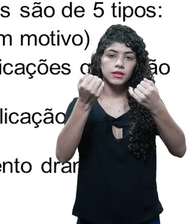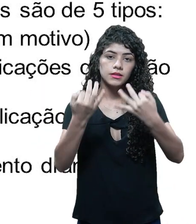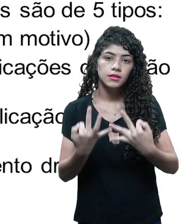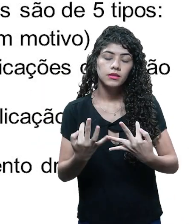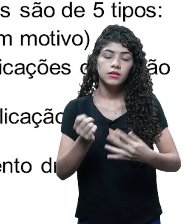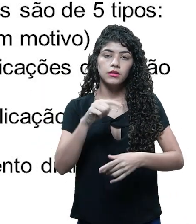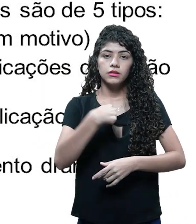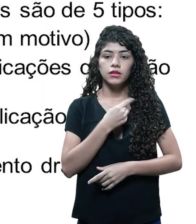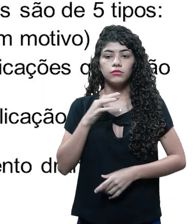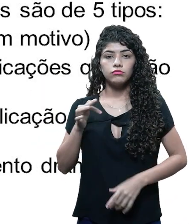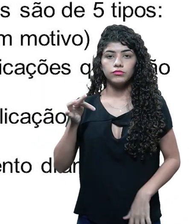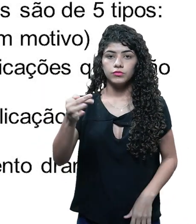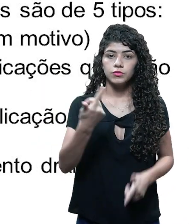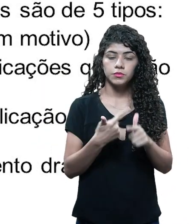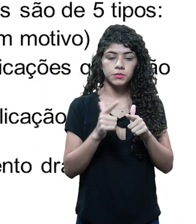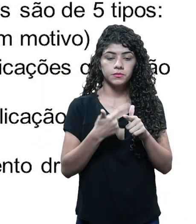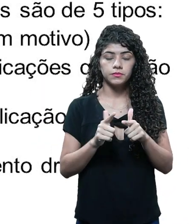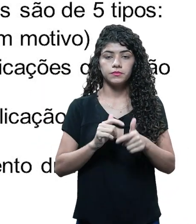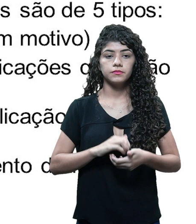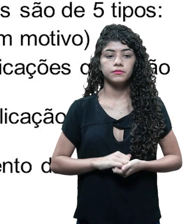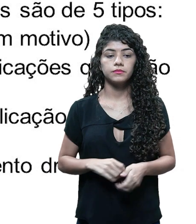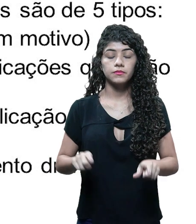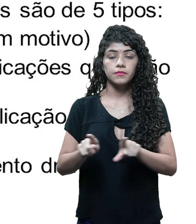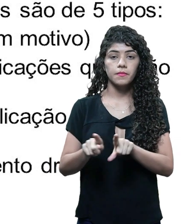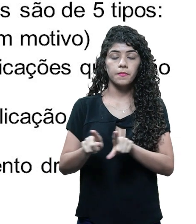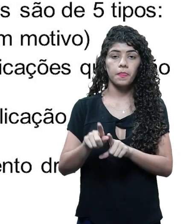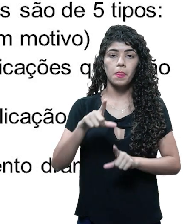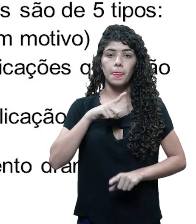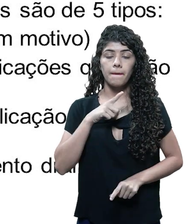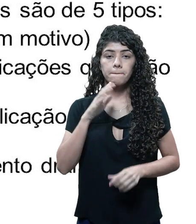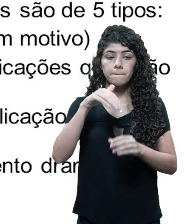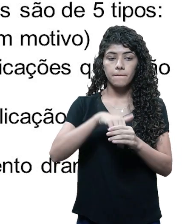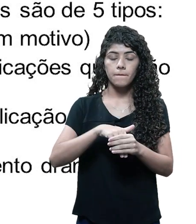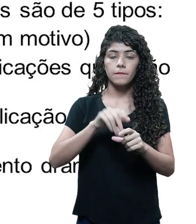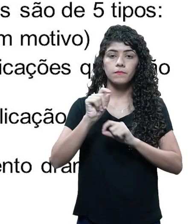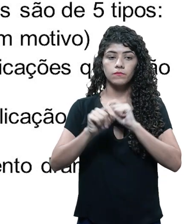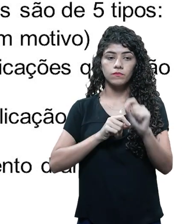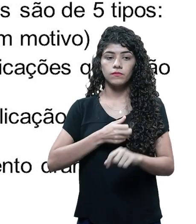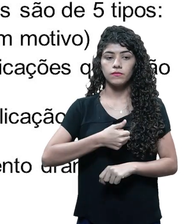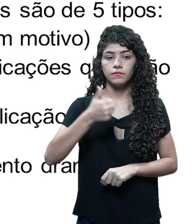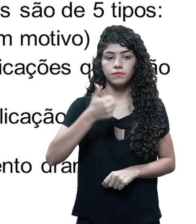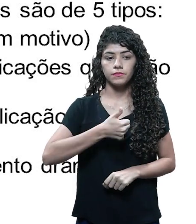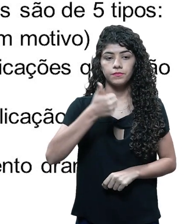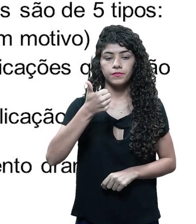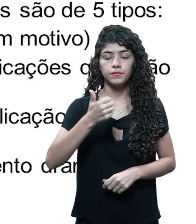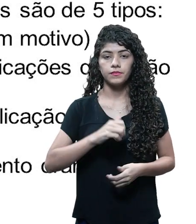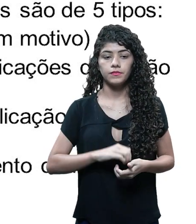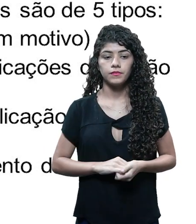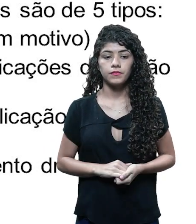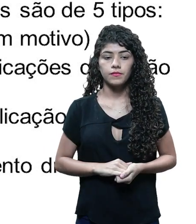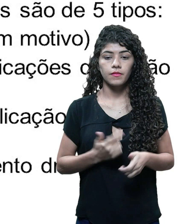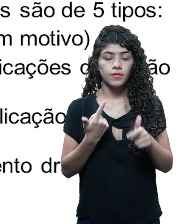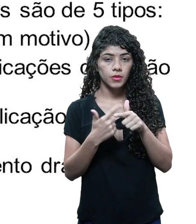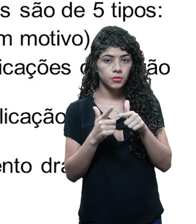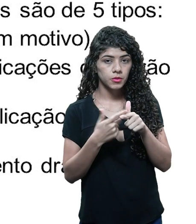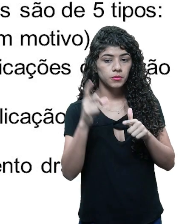complicações que vão vir mais tarde. Ainda temos, dentro das essenciais, as